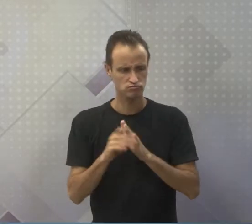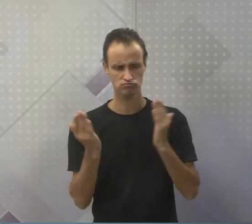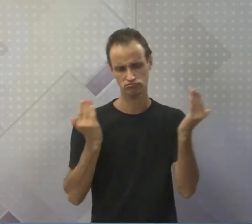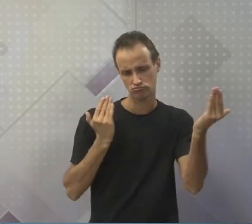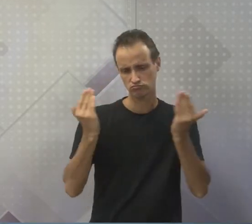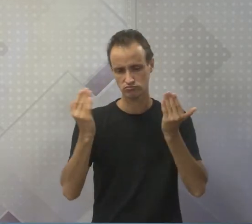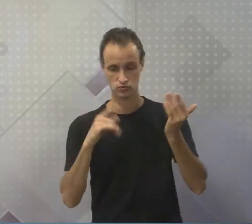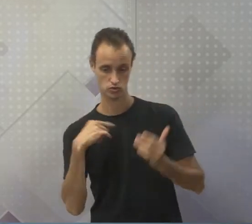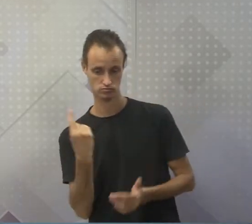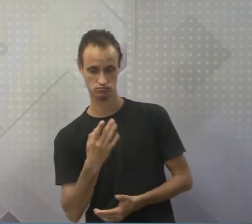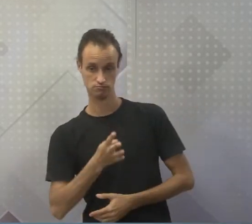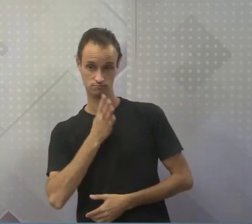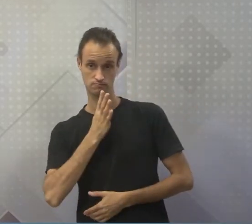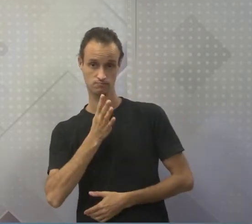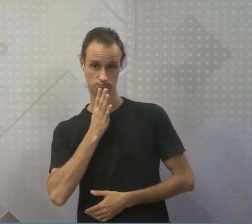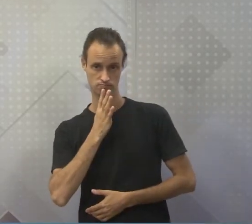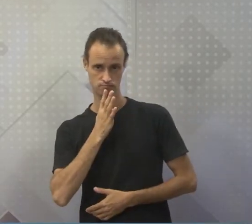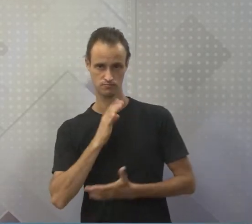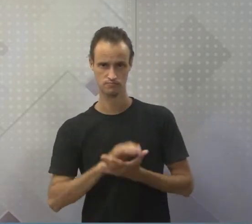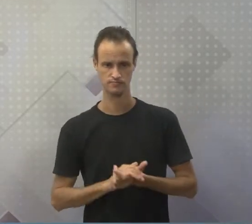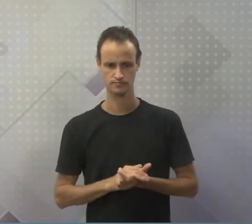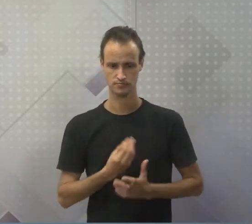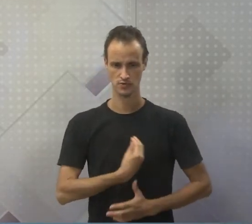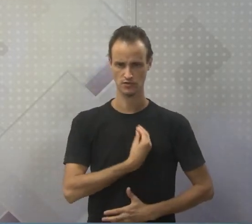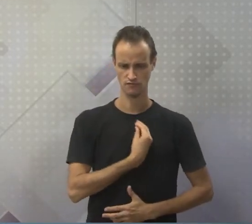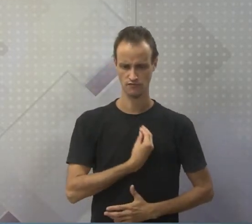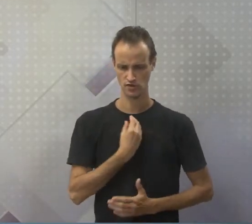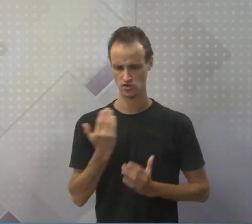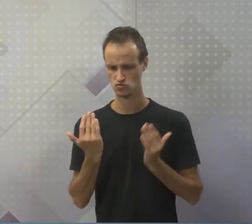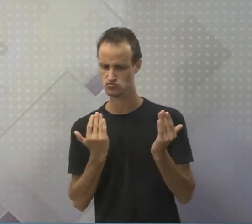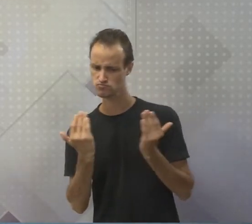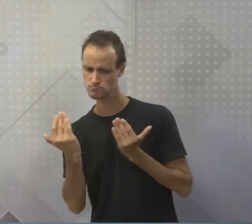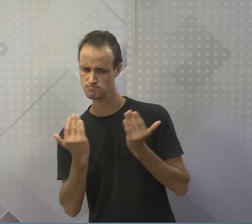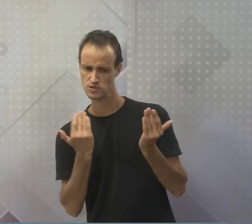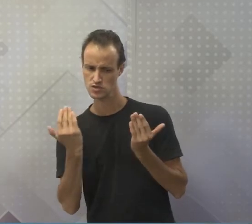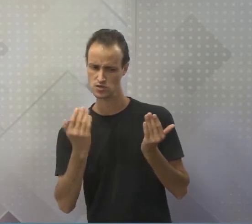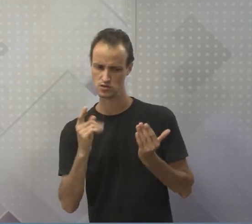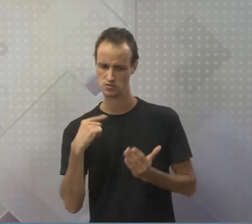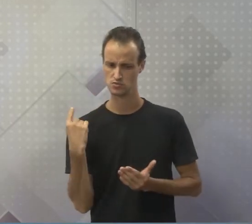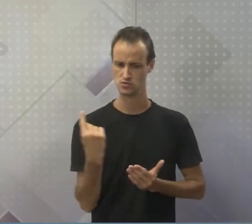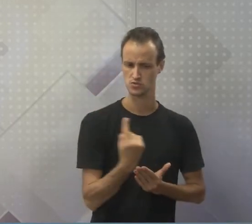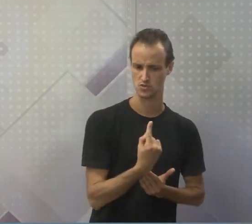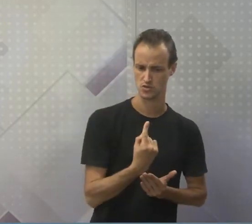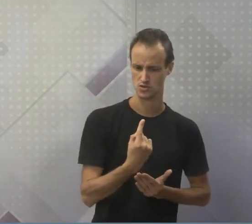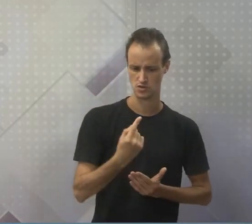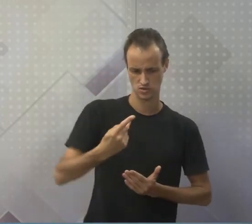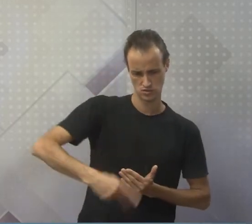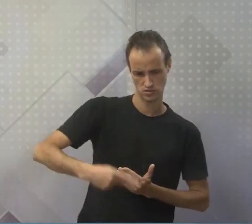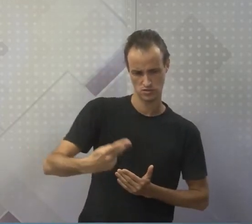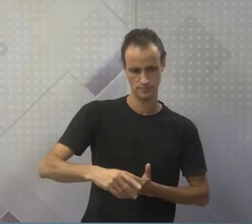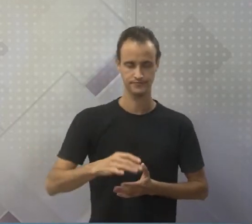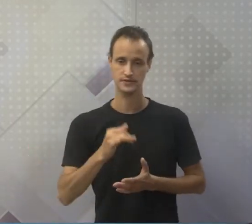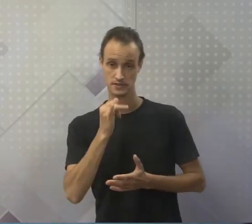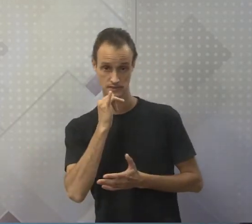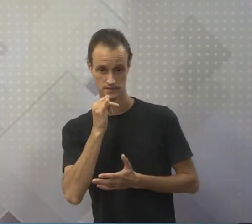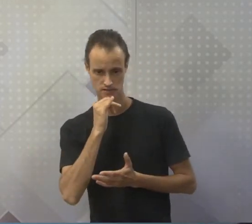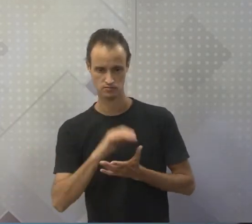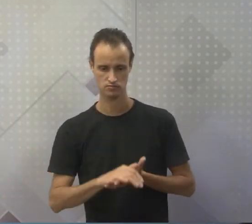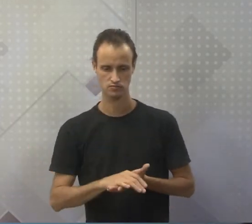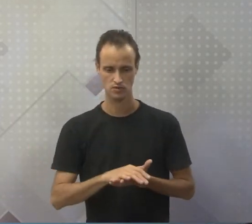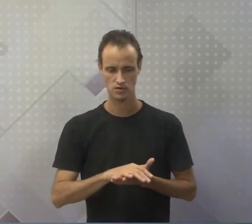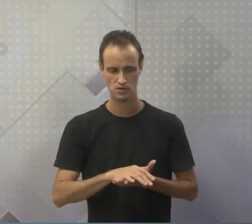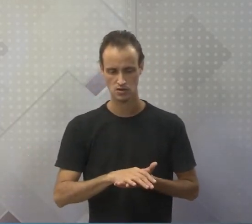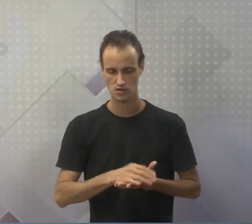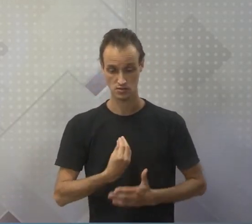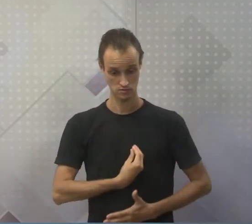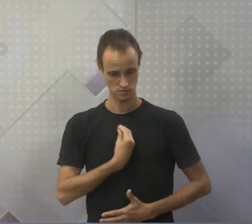Ou seja, uma vida baseada em todas as vidas que existem na terra. Se eu digo que o ser vivo